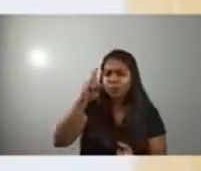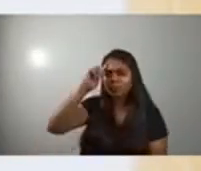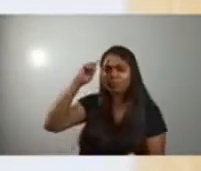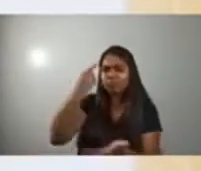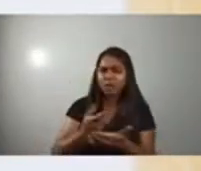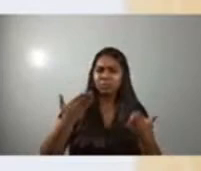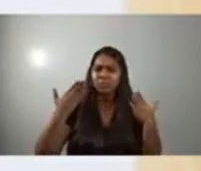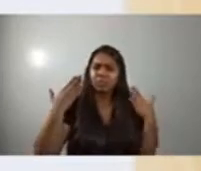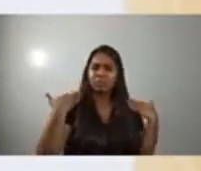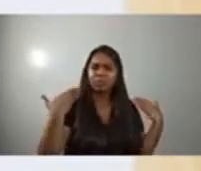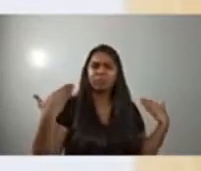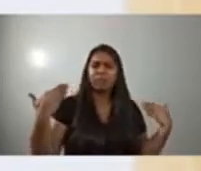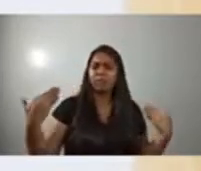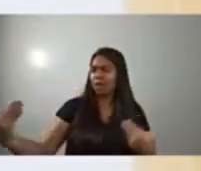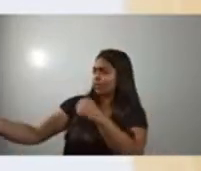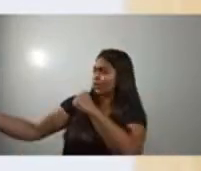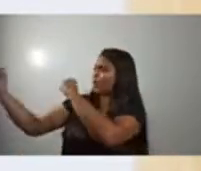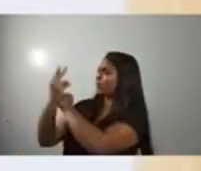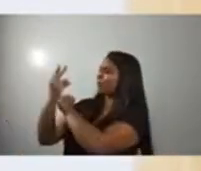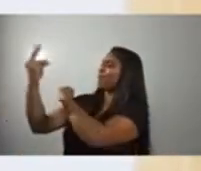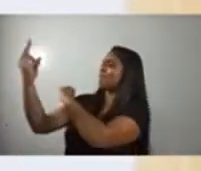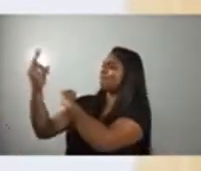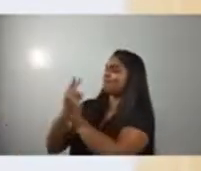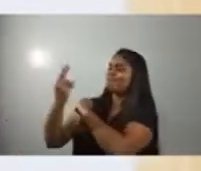pra mim guardar